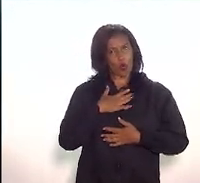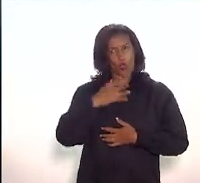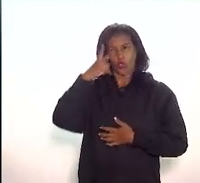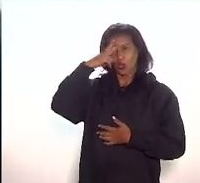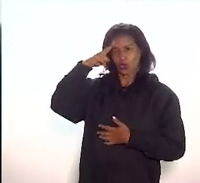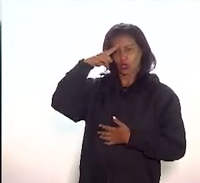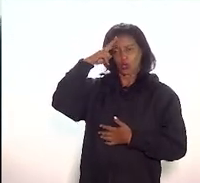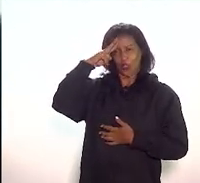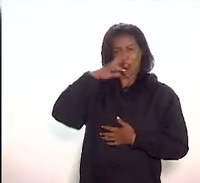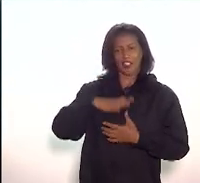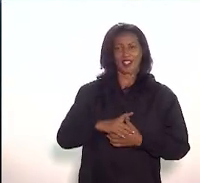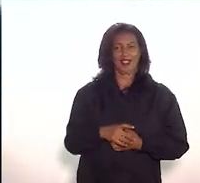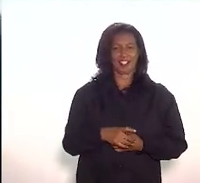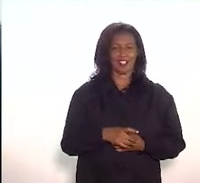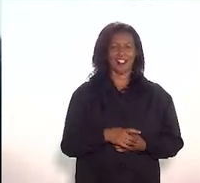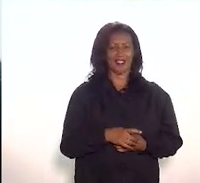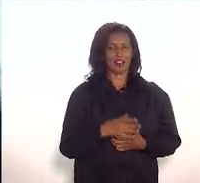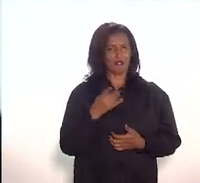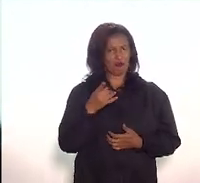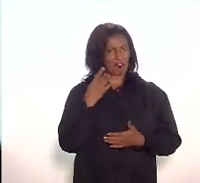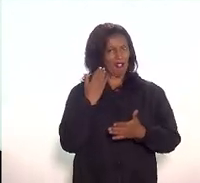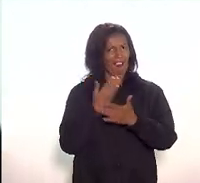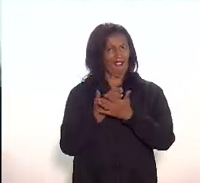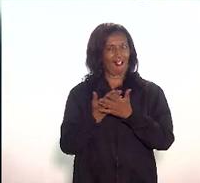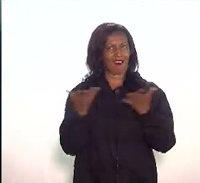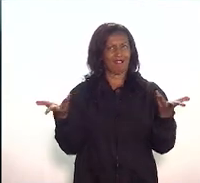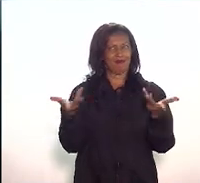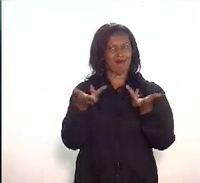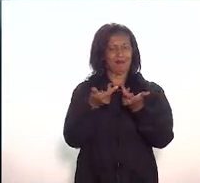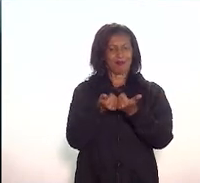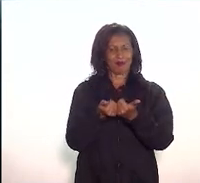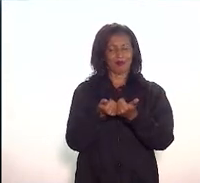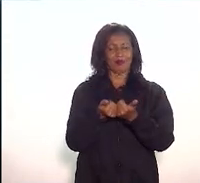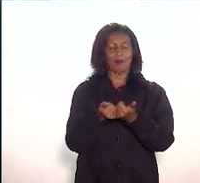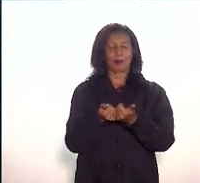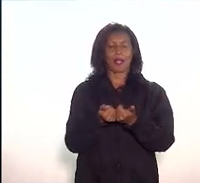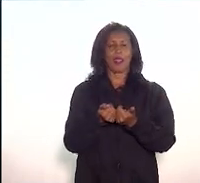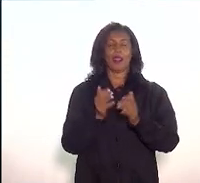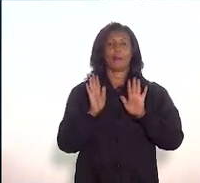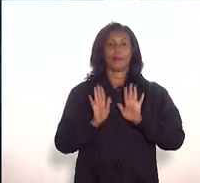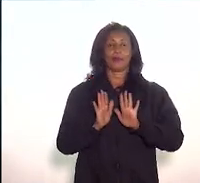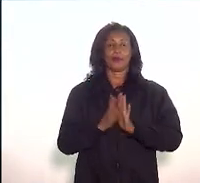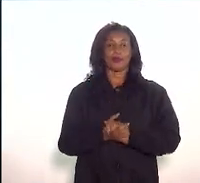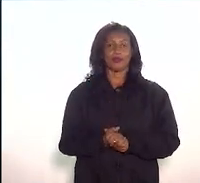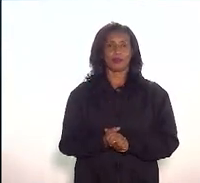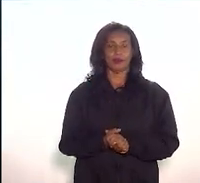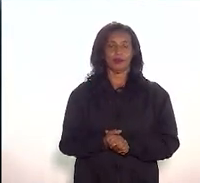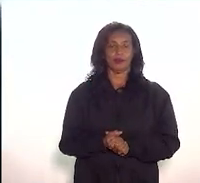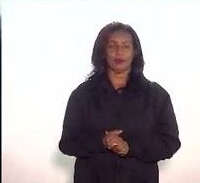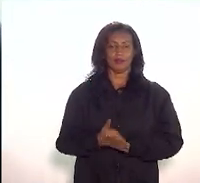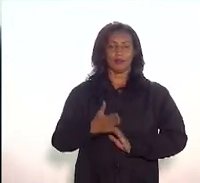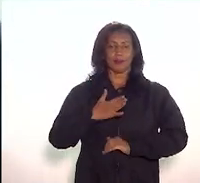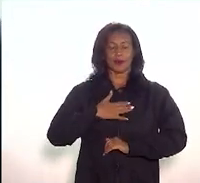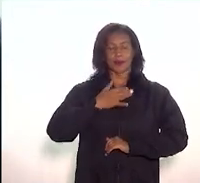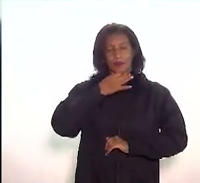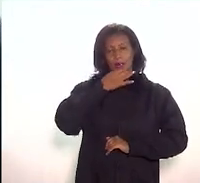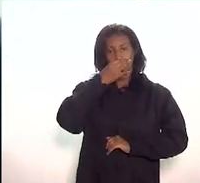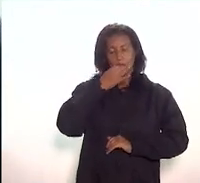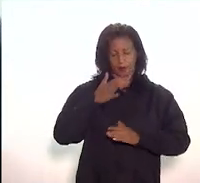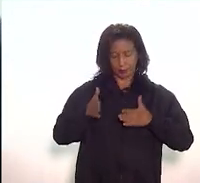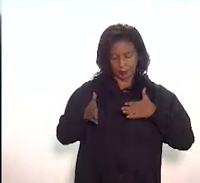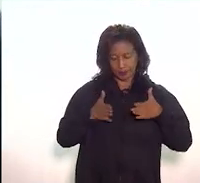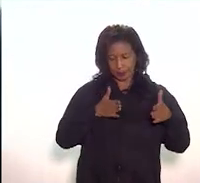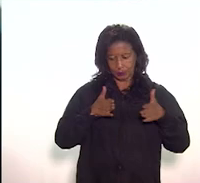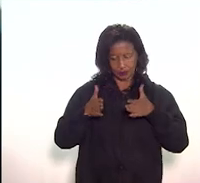e foi uma aula maravilhosa. Bem, a minha colocação com relação a esse percurso que eu